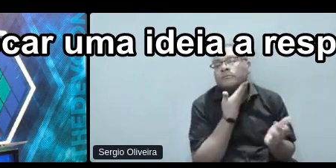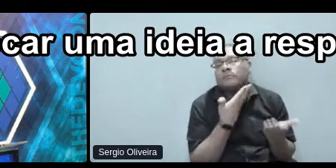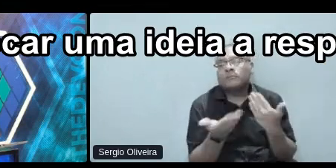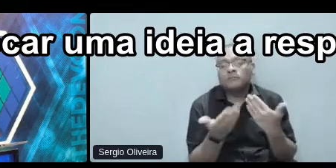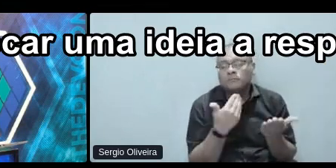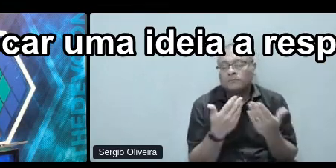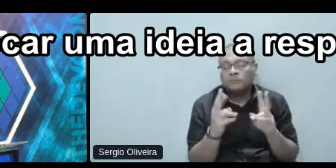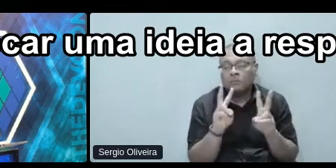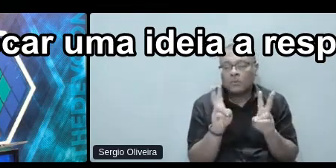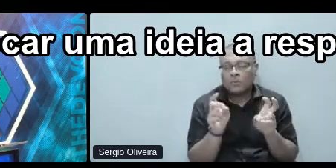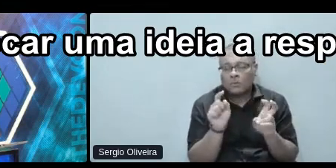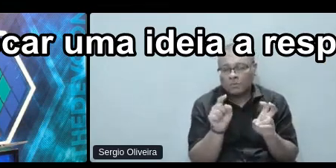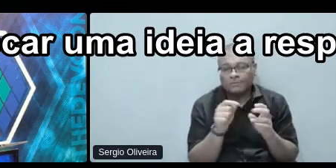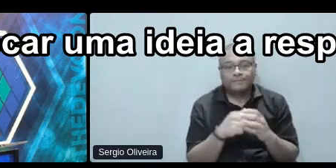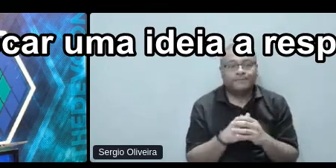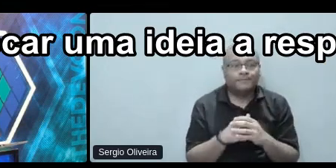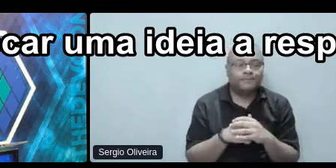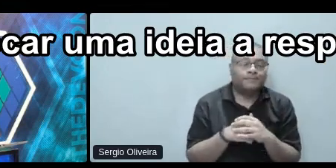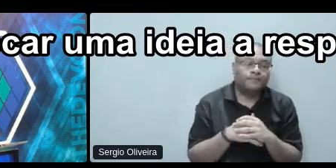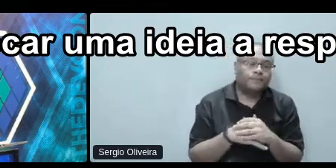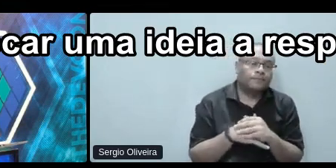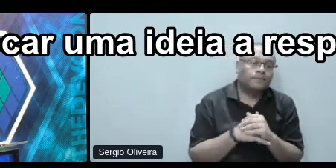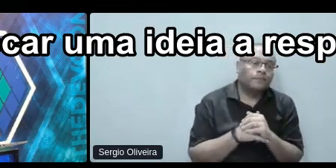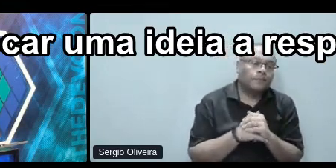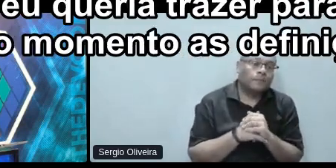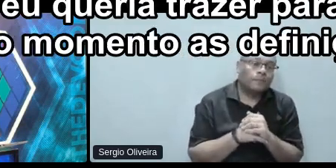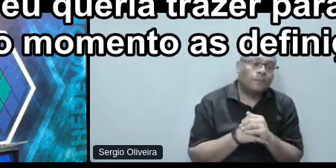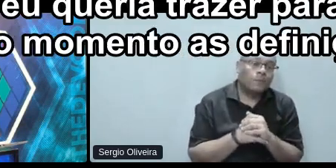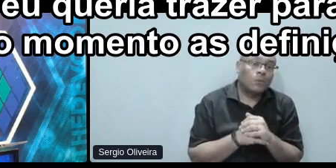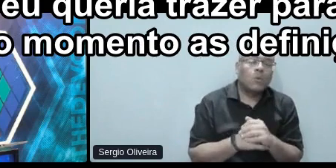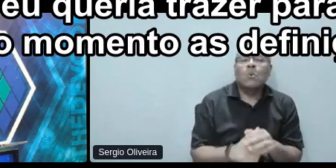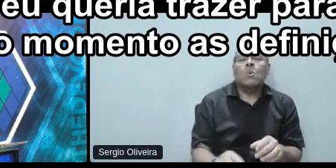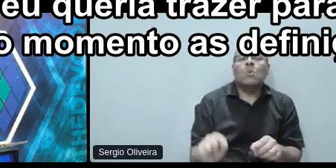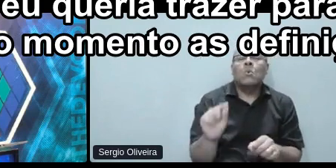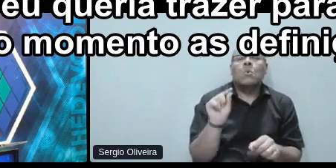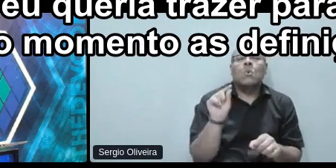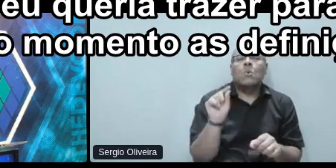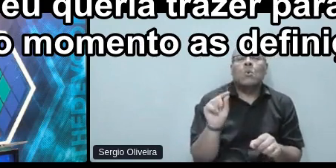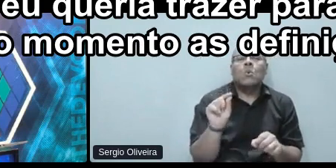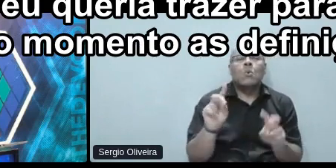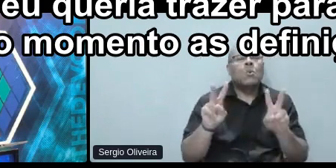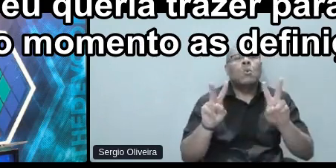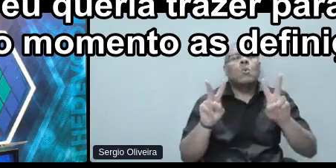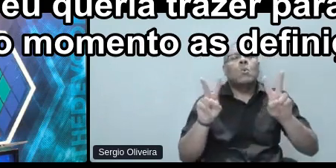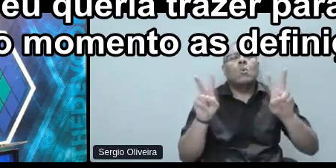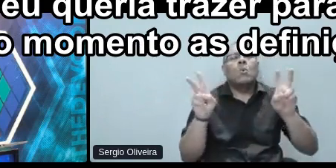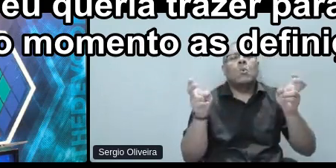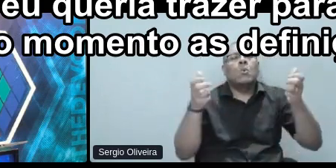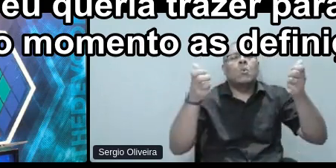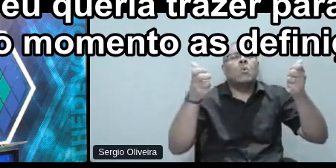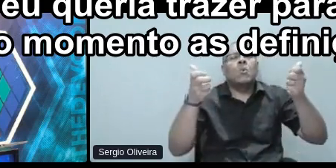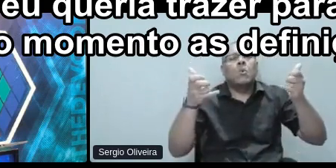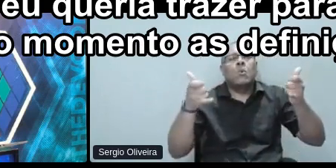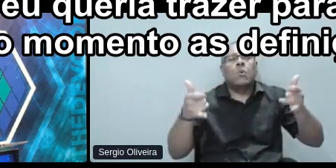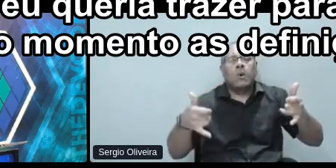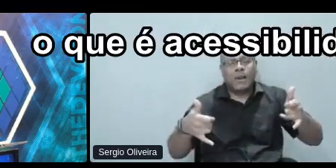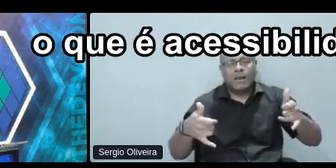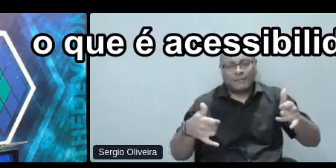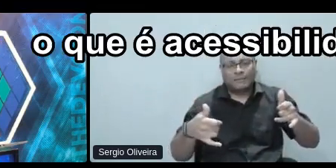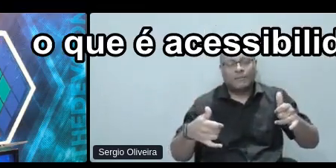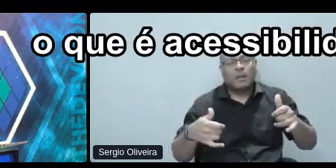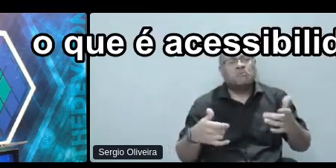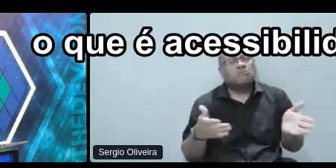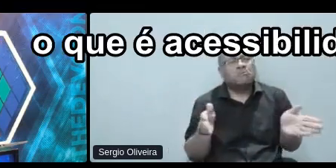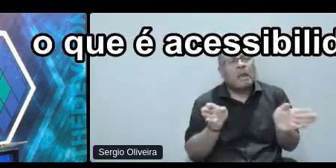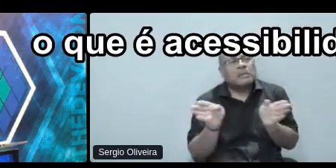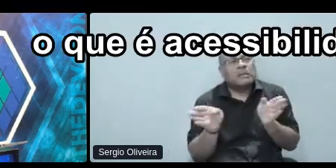ideia a respeito do assunto, tá? Então, eu queria trazer para vocês, nesse primeiro momento, as definições, né, então o que